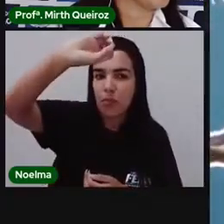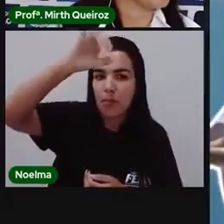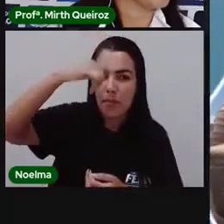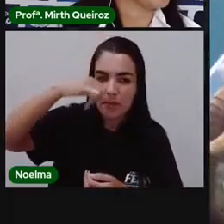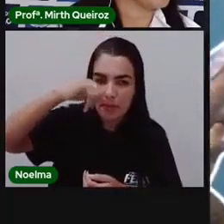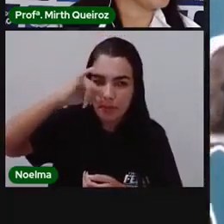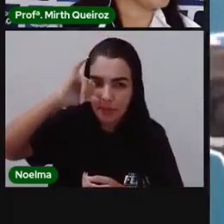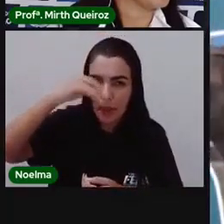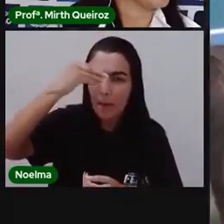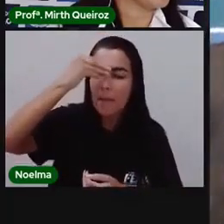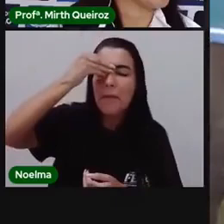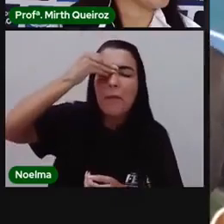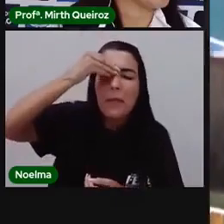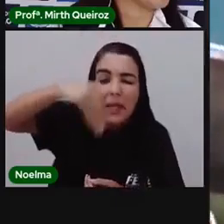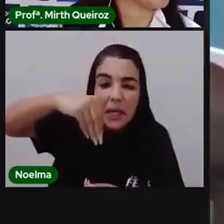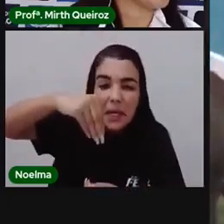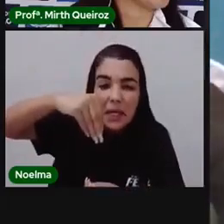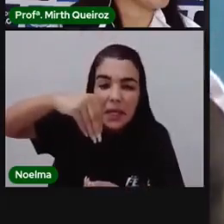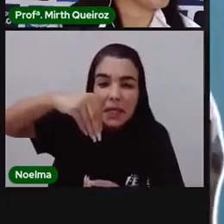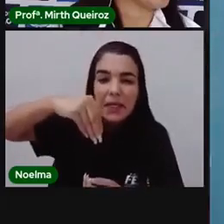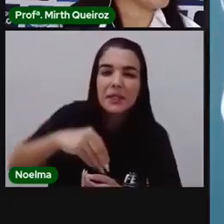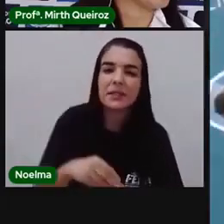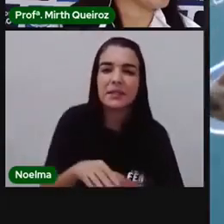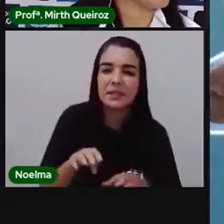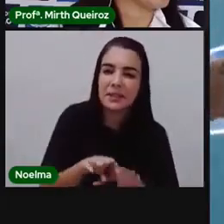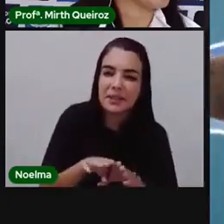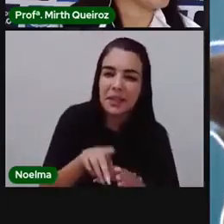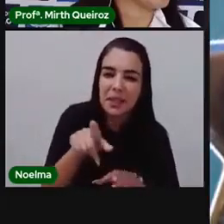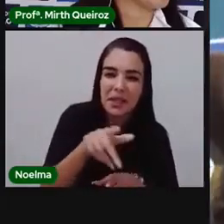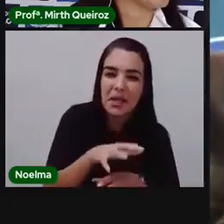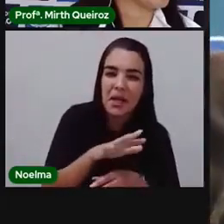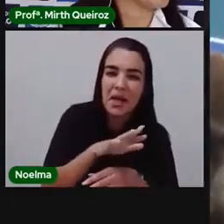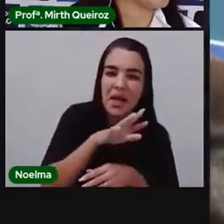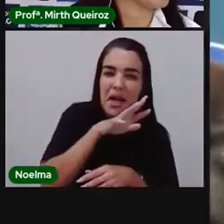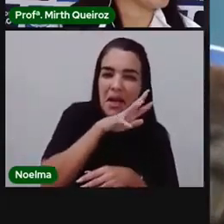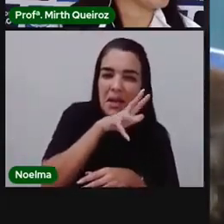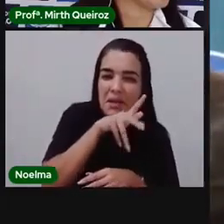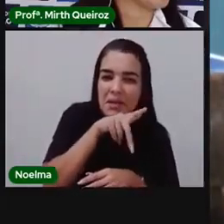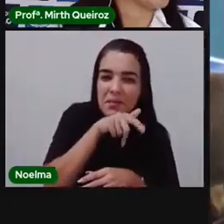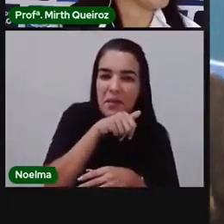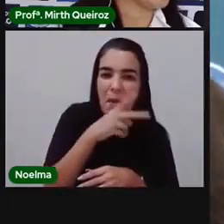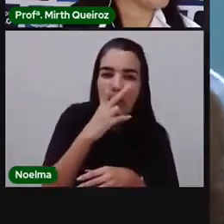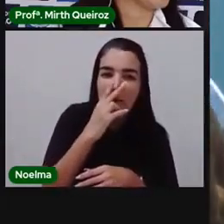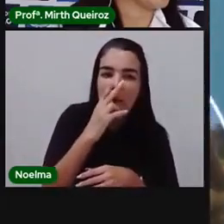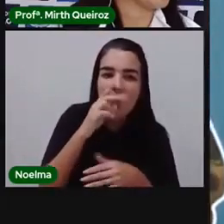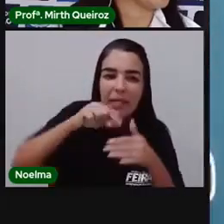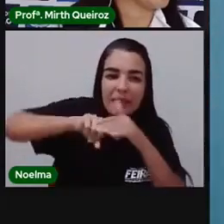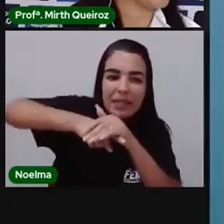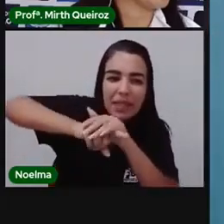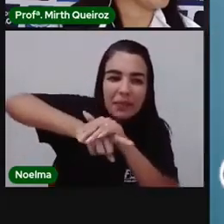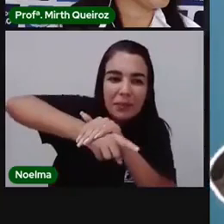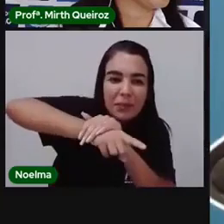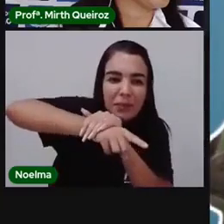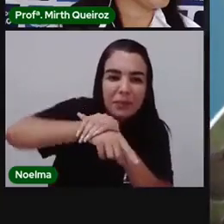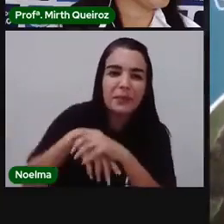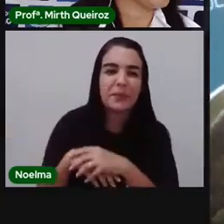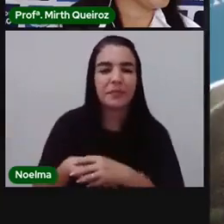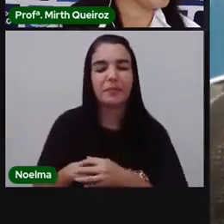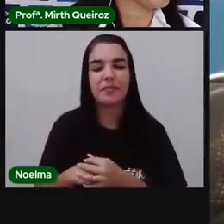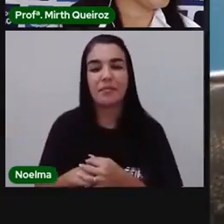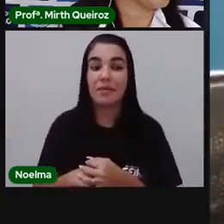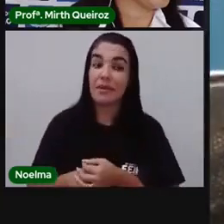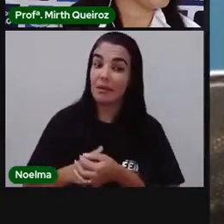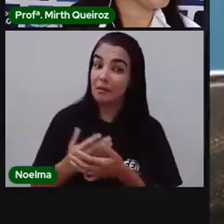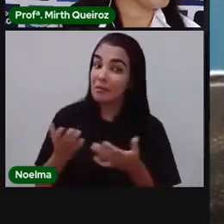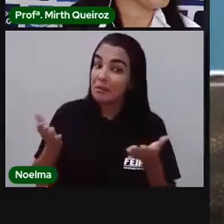preguiça gigante e o gliptodonte, que era parecido com um tatu, porém do tamanho de um fusca. Hoje, o maior